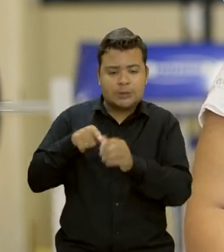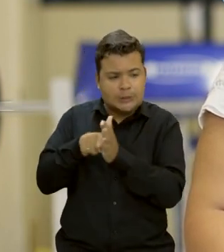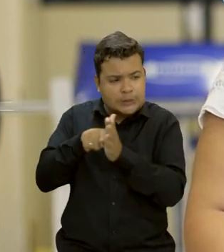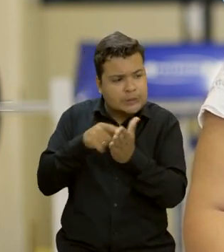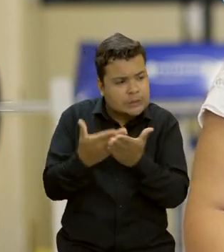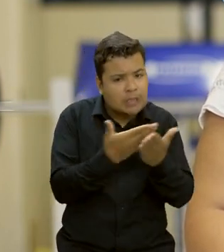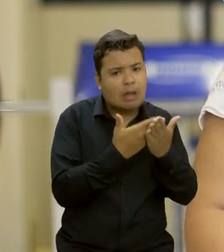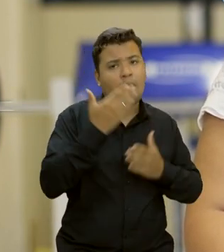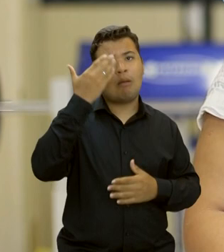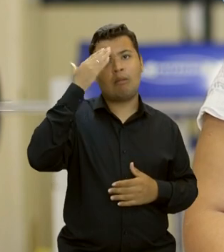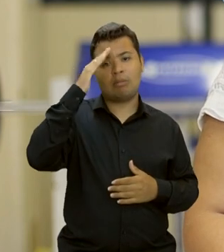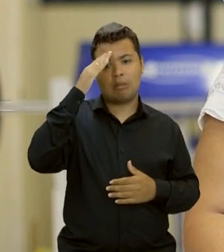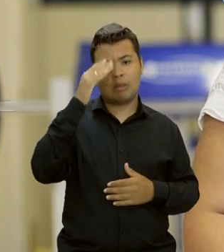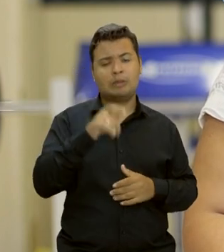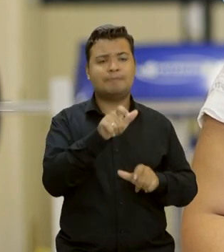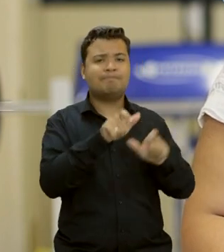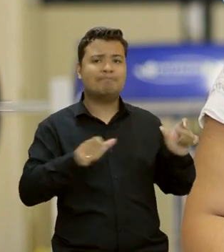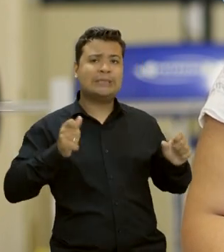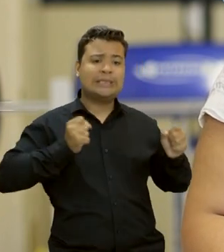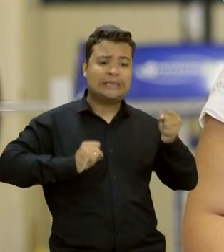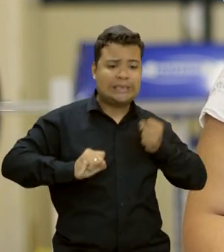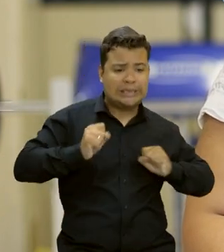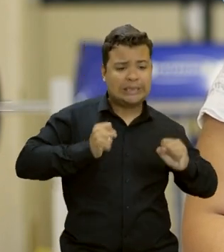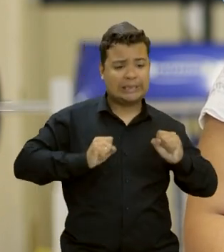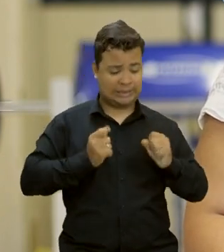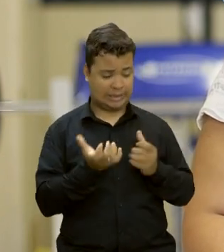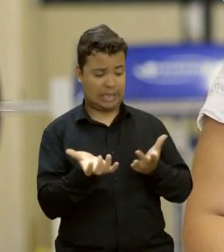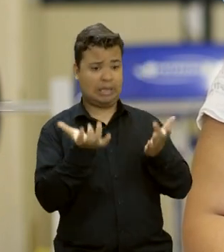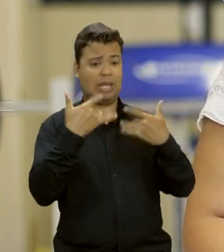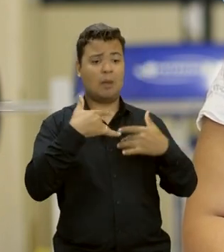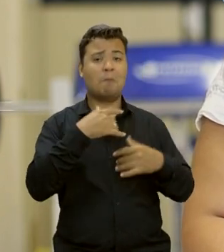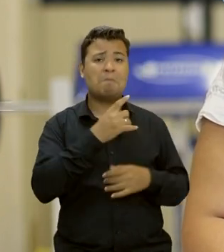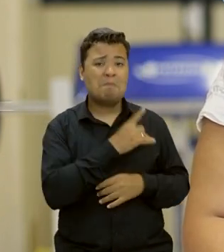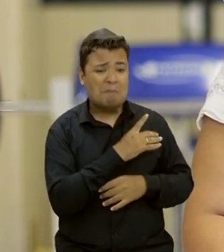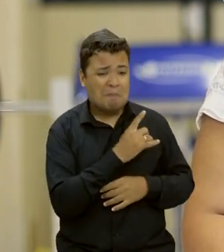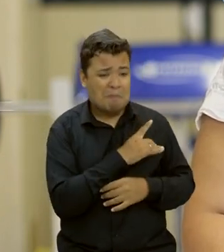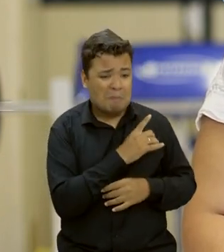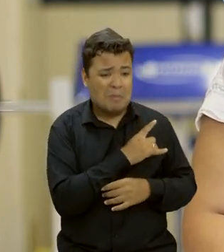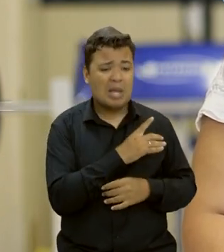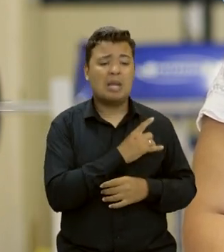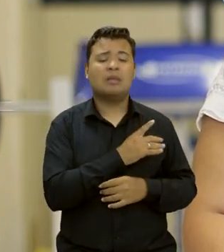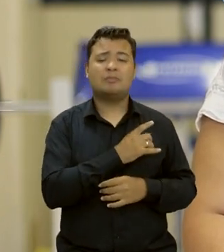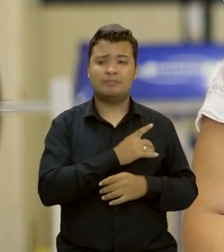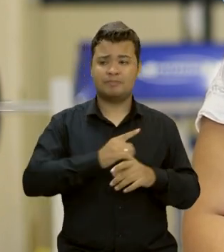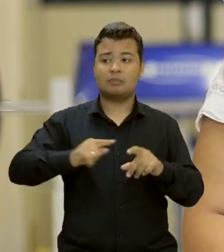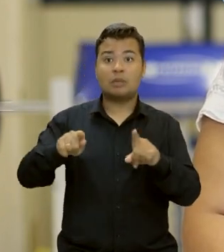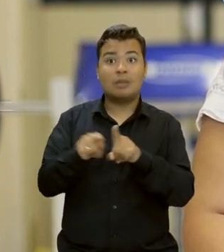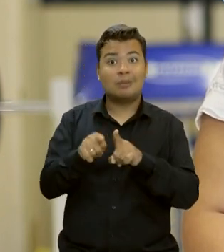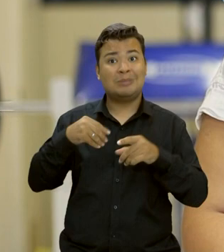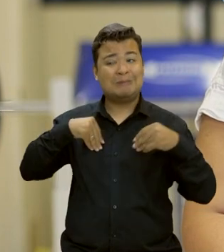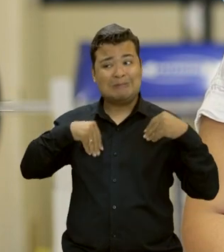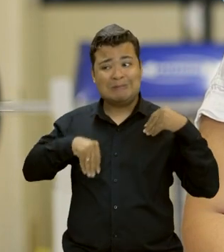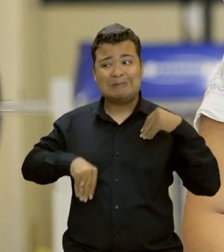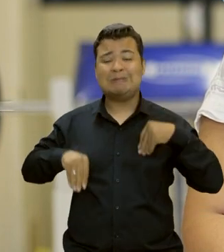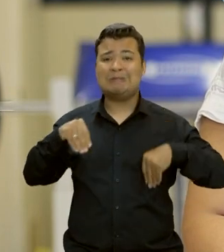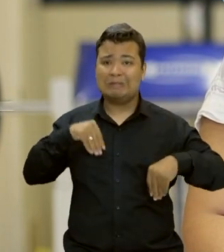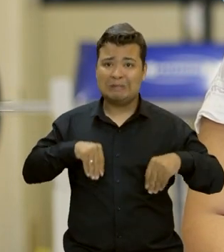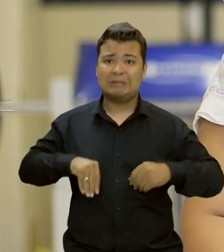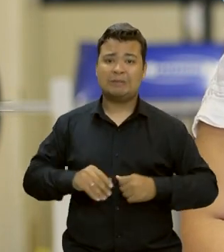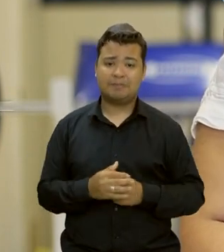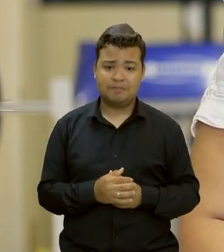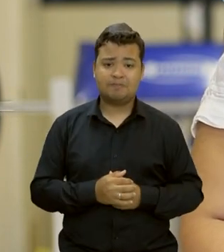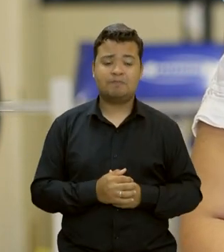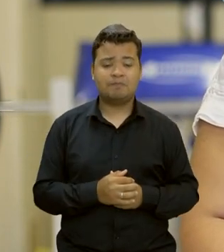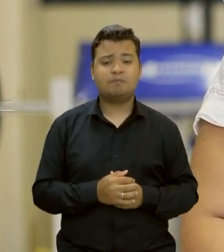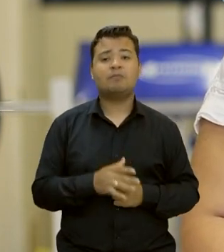ansiedade, o medo dentro dessa ansiedade, que também são construtos parecidos, como também a depressão. Então o gatilho foi